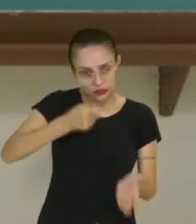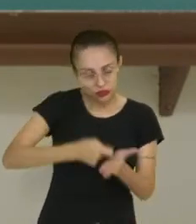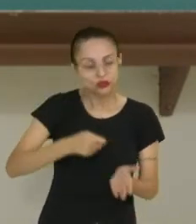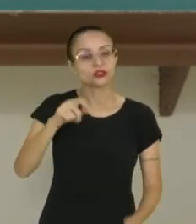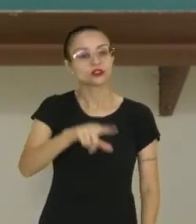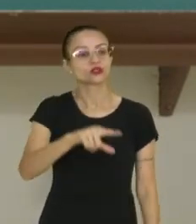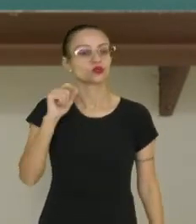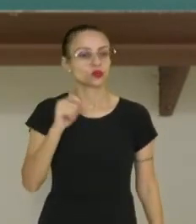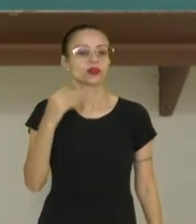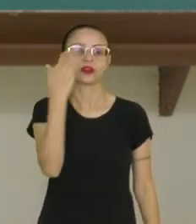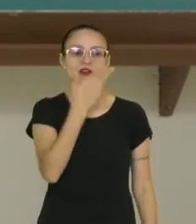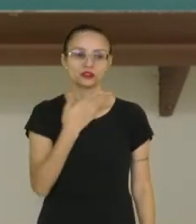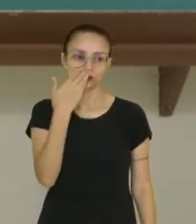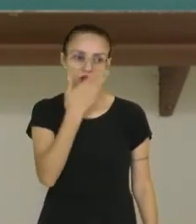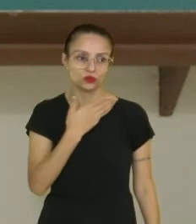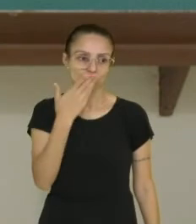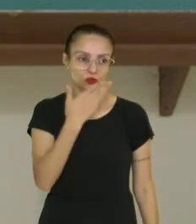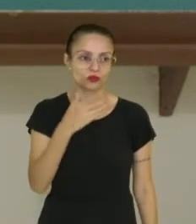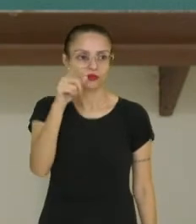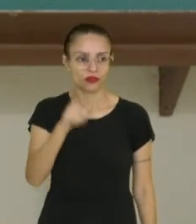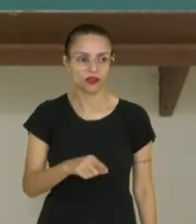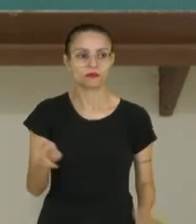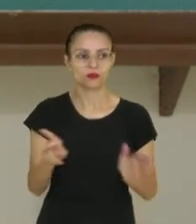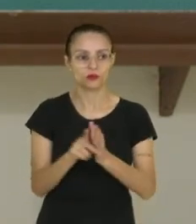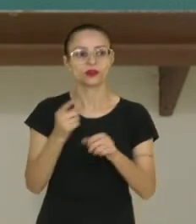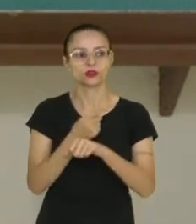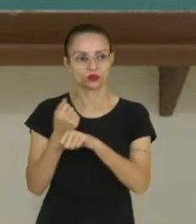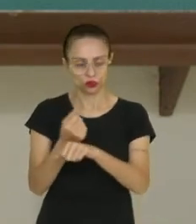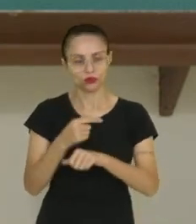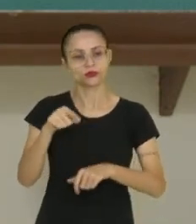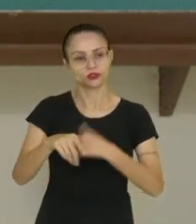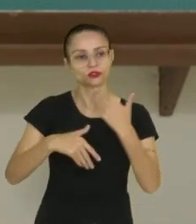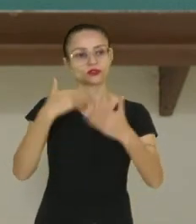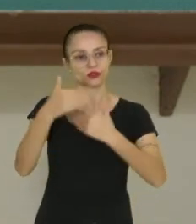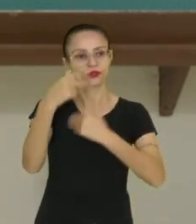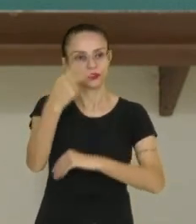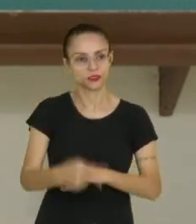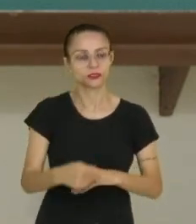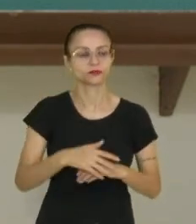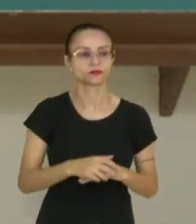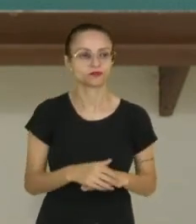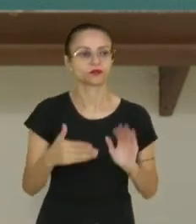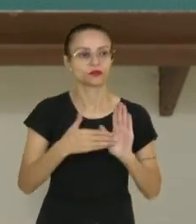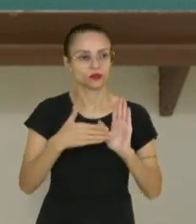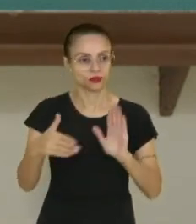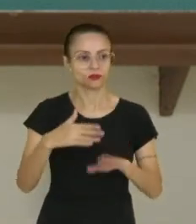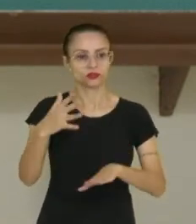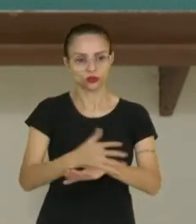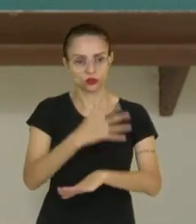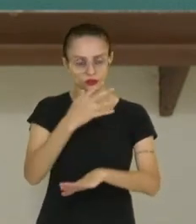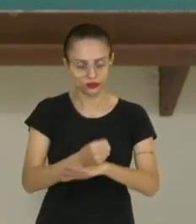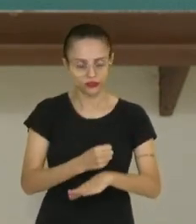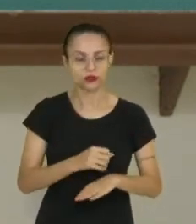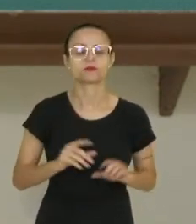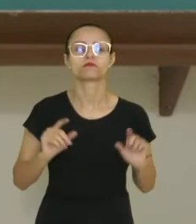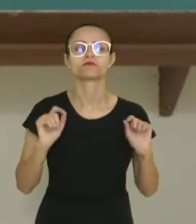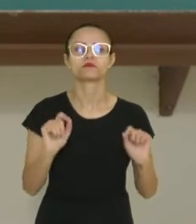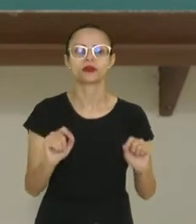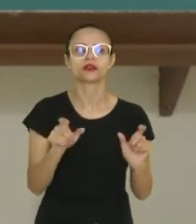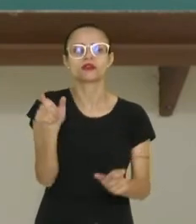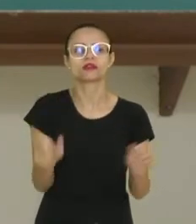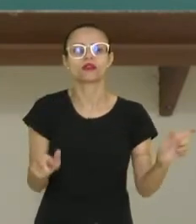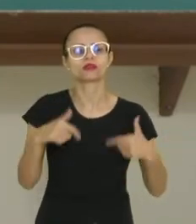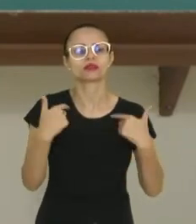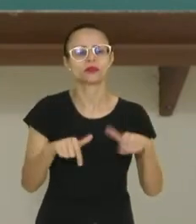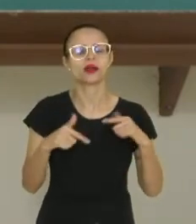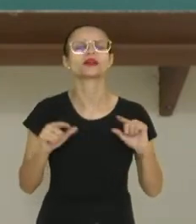escolhido o açúcar como atividade econômica que seria desenvolvida aqui, a partir da colonização. Agora, qual era a mão de